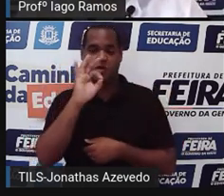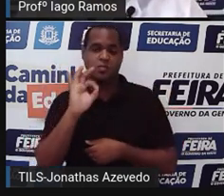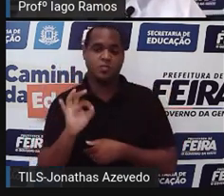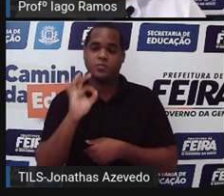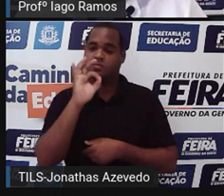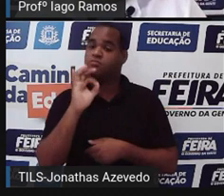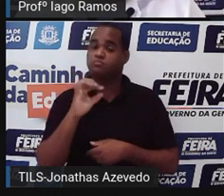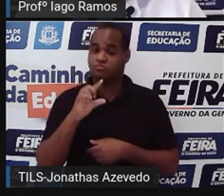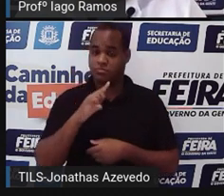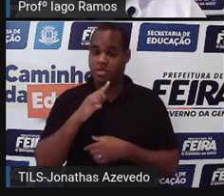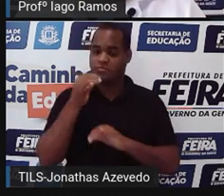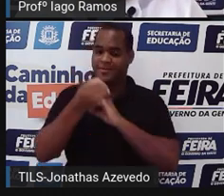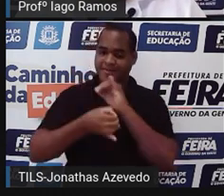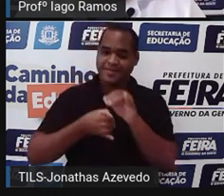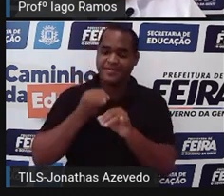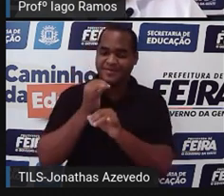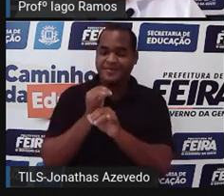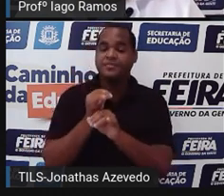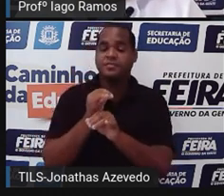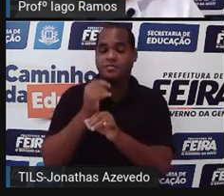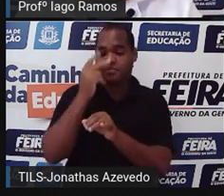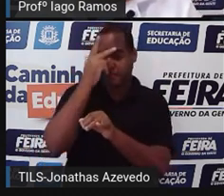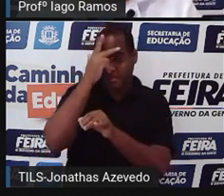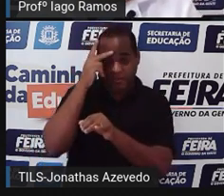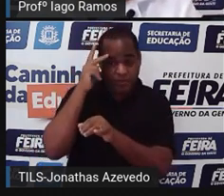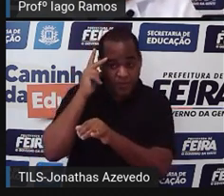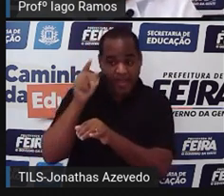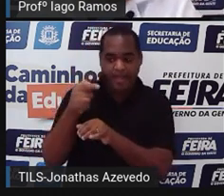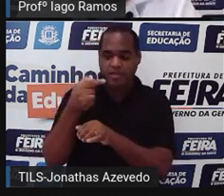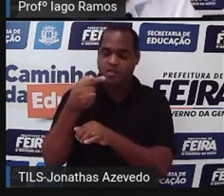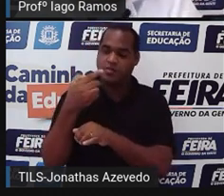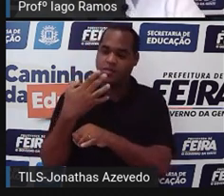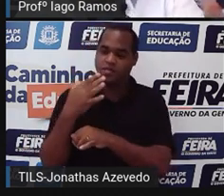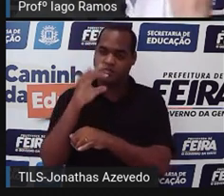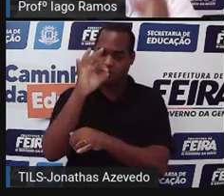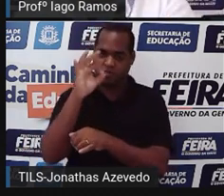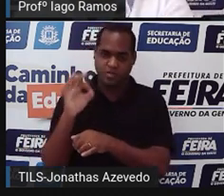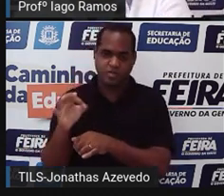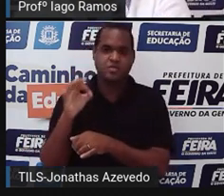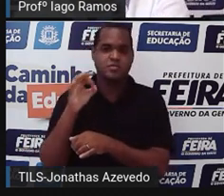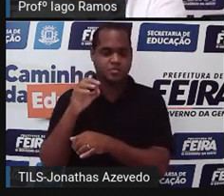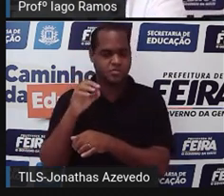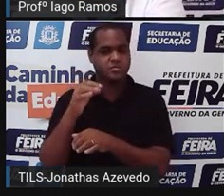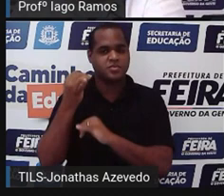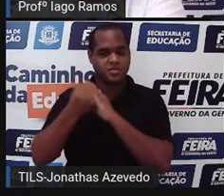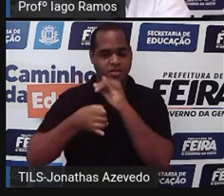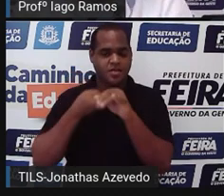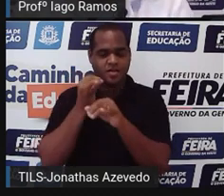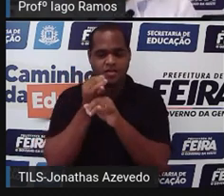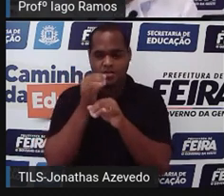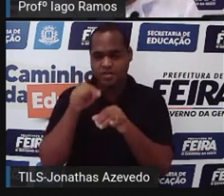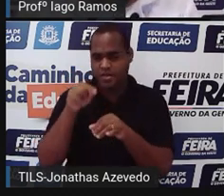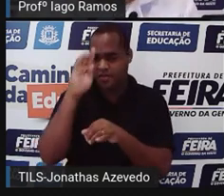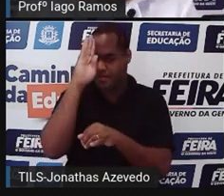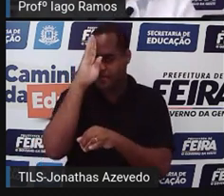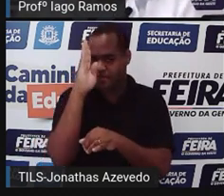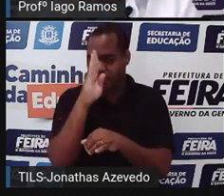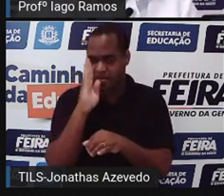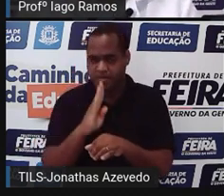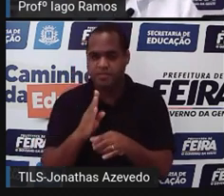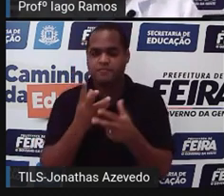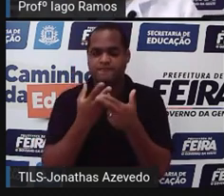74%. Ou seja, em 2019, 74% das pessoas